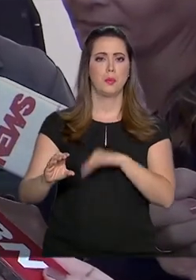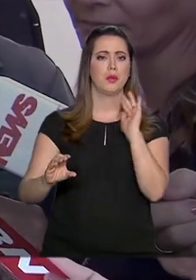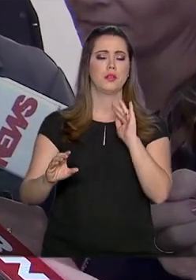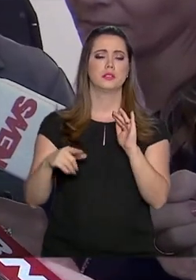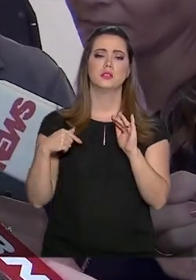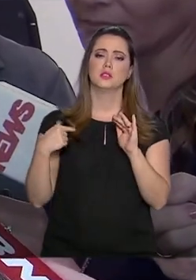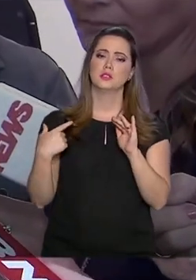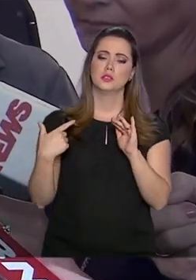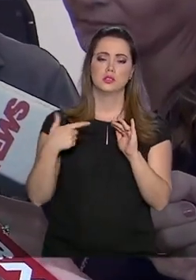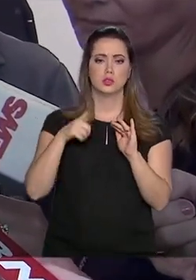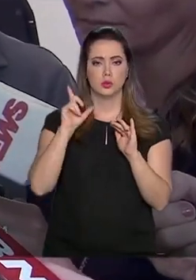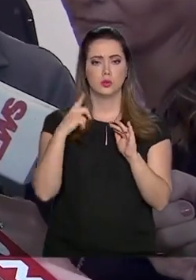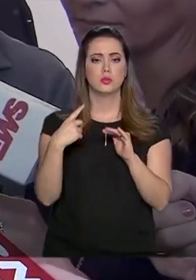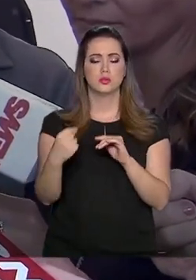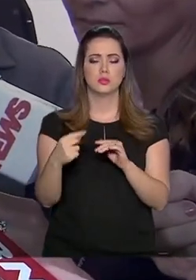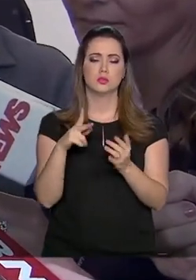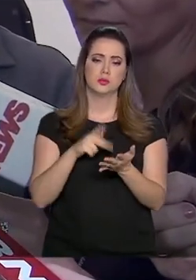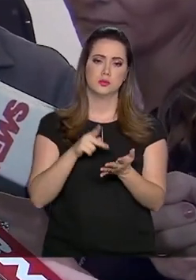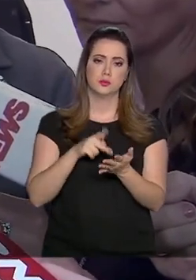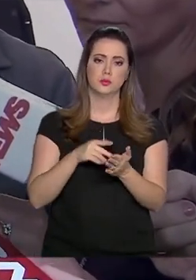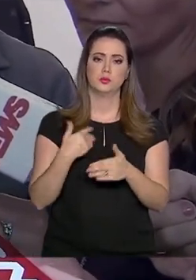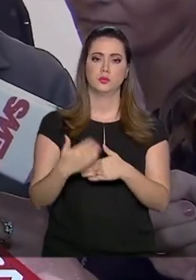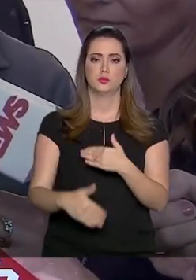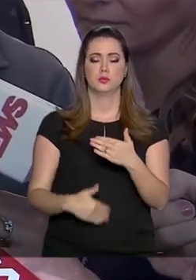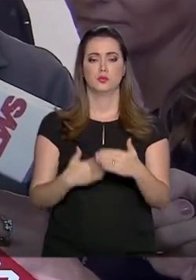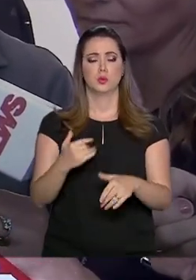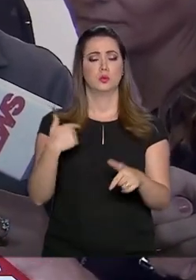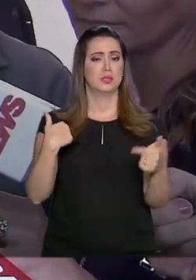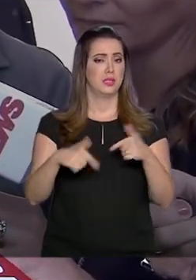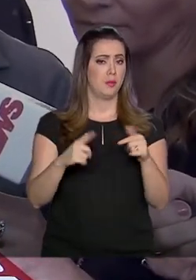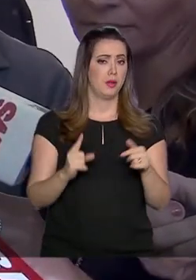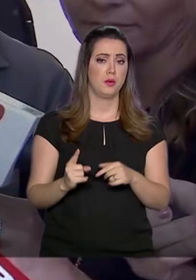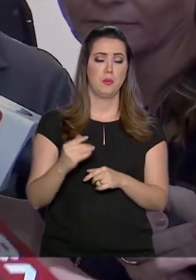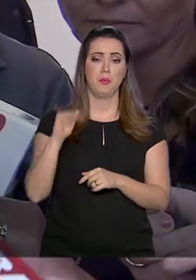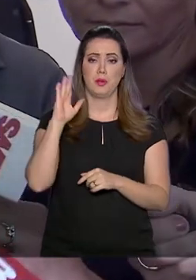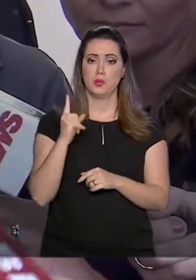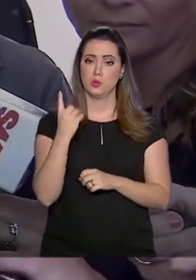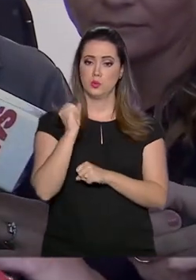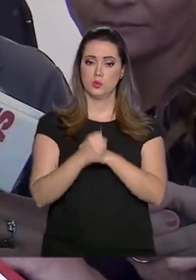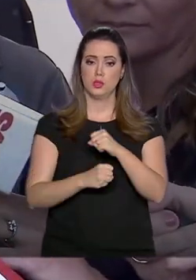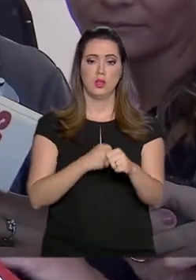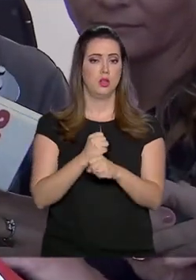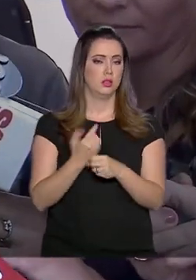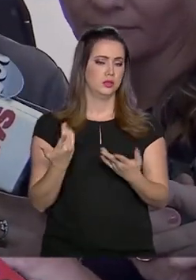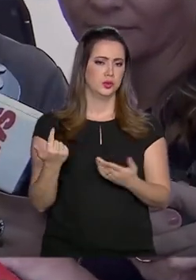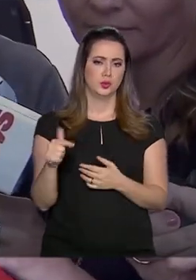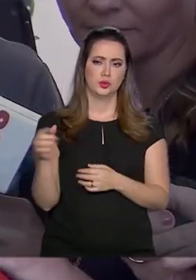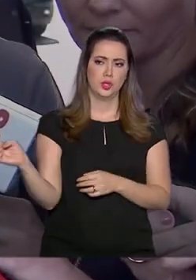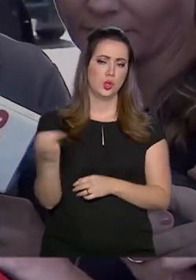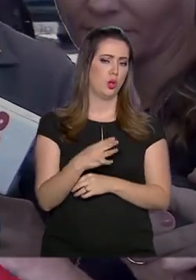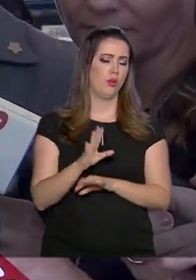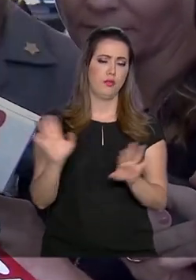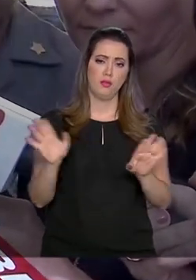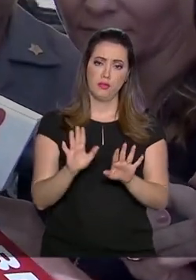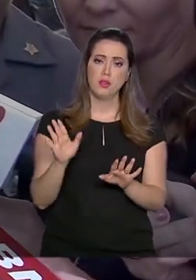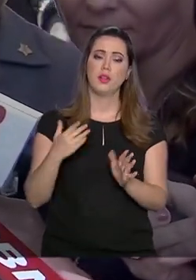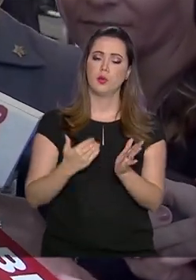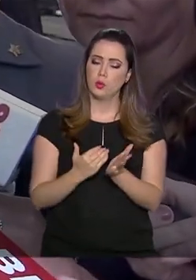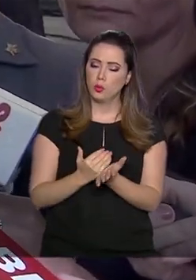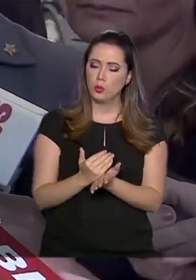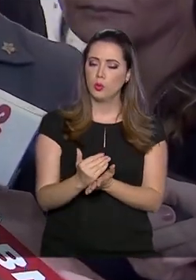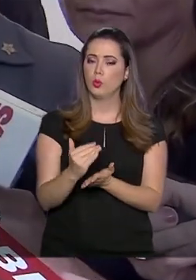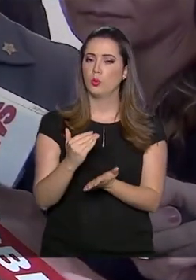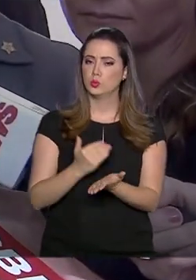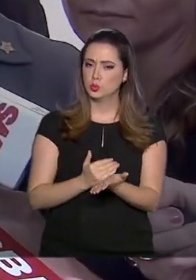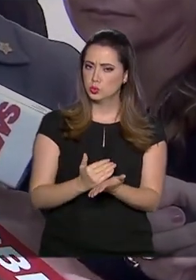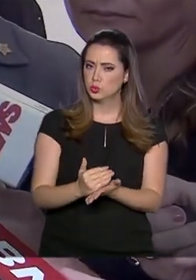realmente os recursos para que a gente prolongue a operação por mais um ano. Então, não é uma nova operação acolhida, é a continuação